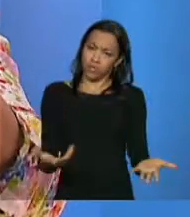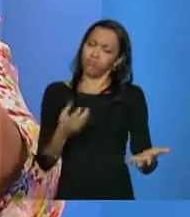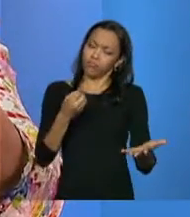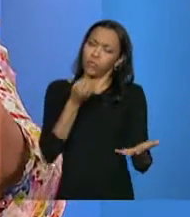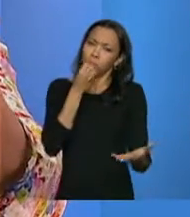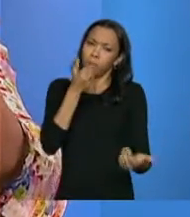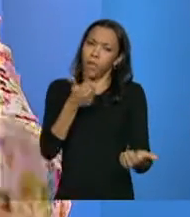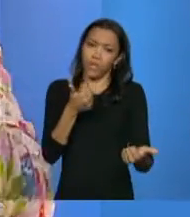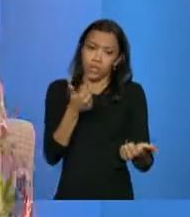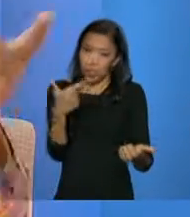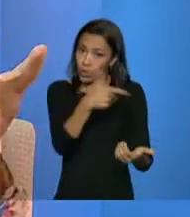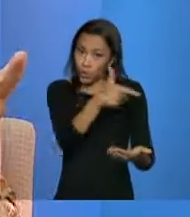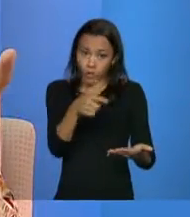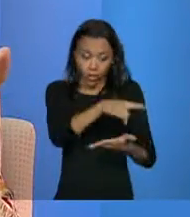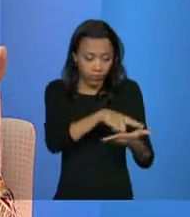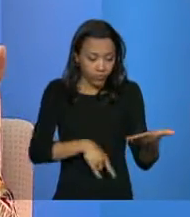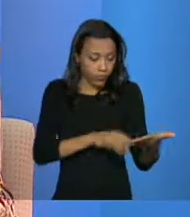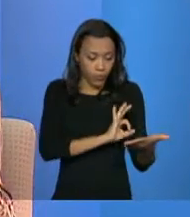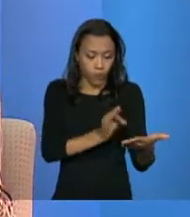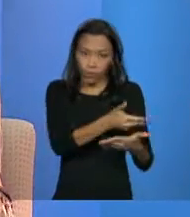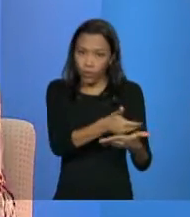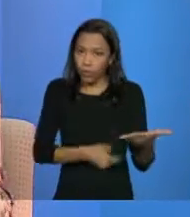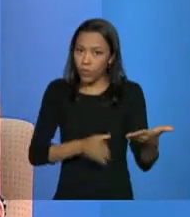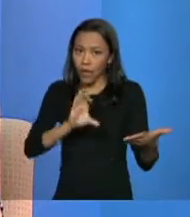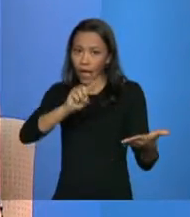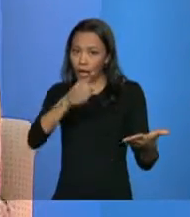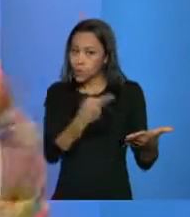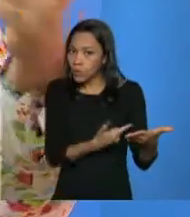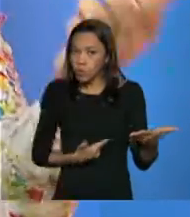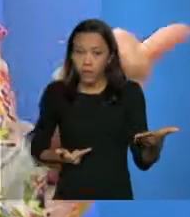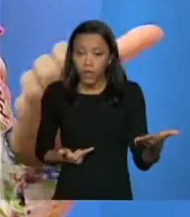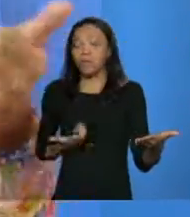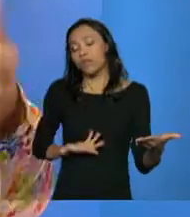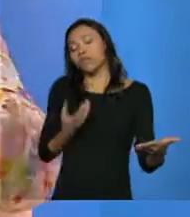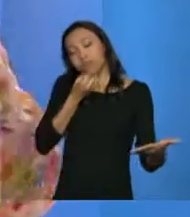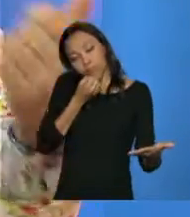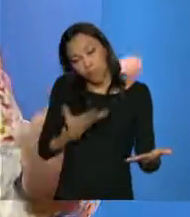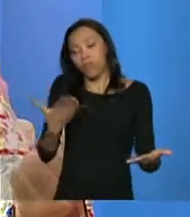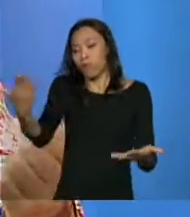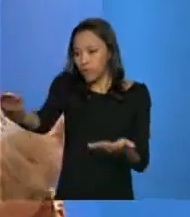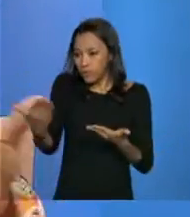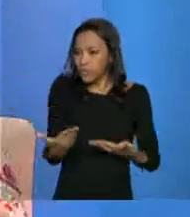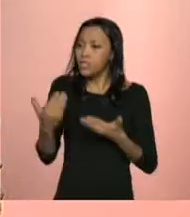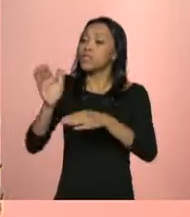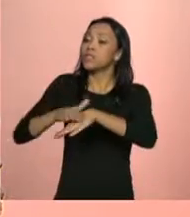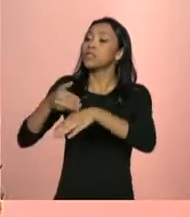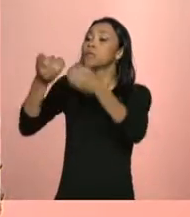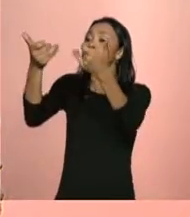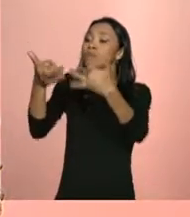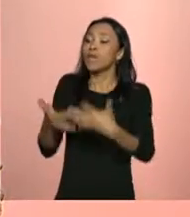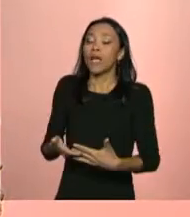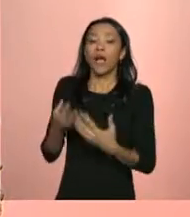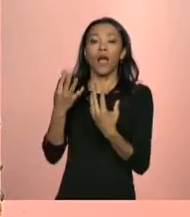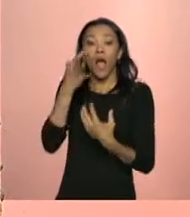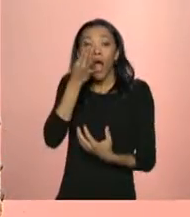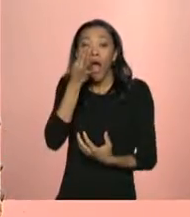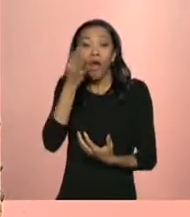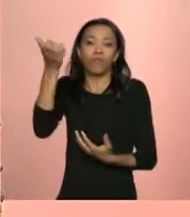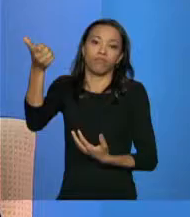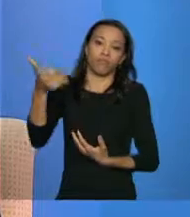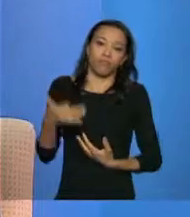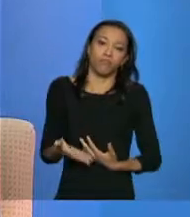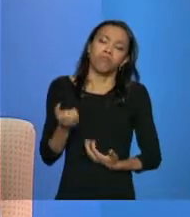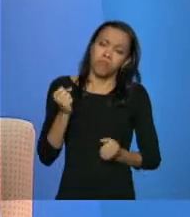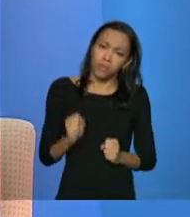ouvir para depois conferir. Mesma coisa o imposto de renda, quer dizer, o imposto de renda, que nós, pagadores de impostos, né, declaramos todo ano, a gente